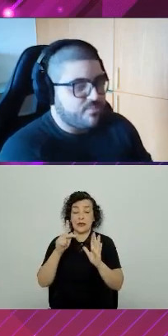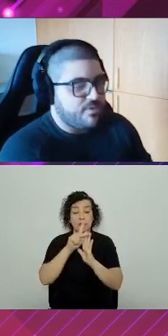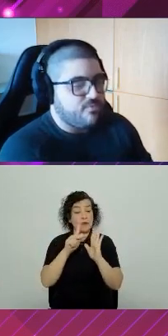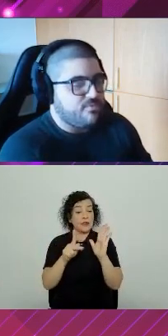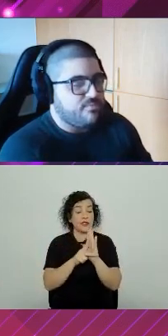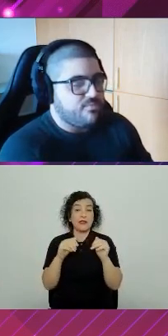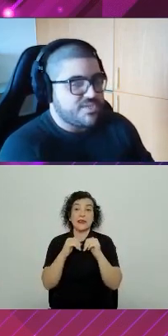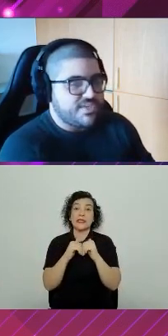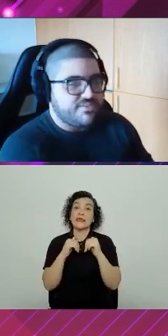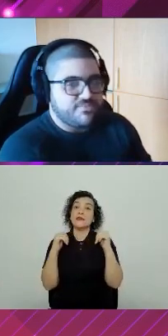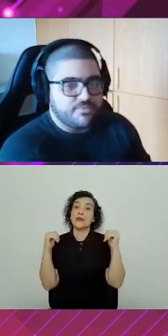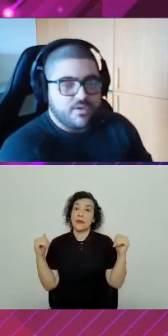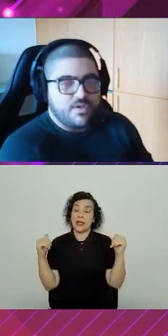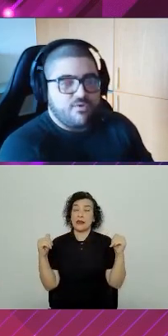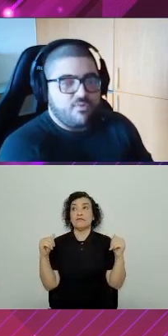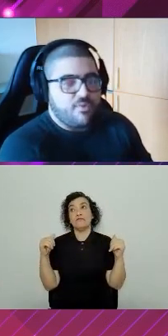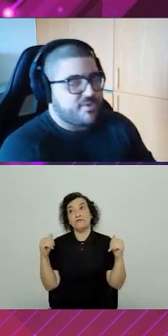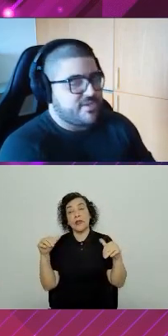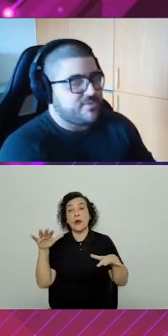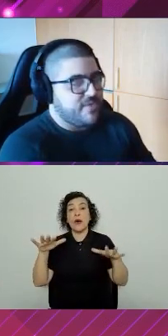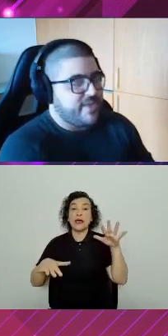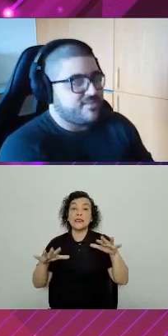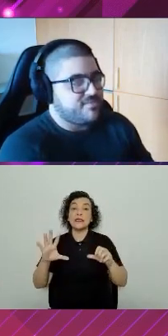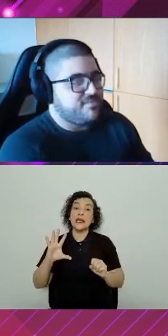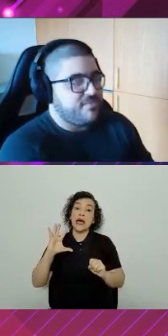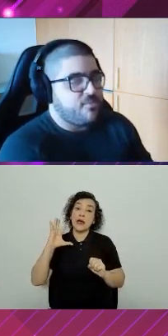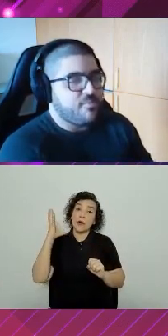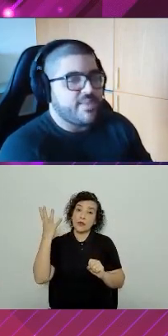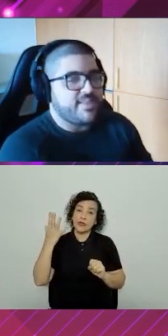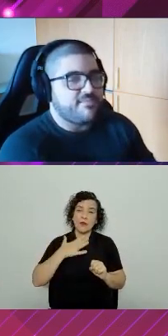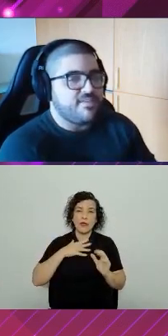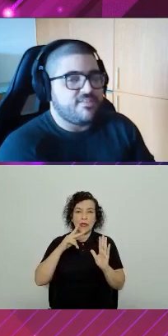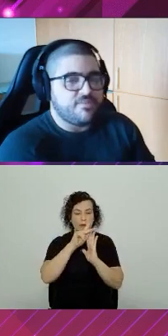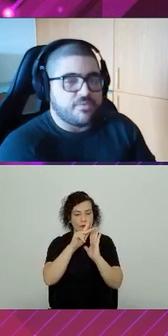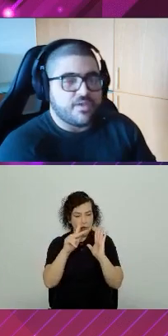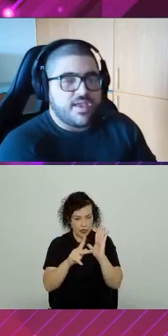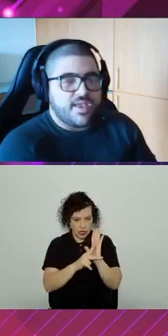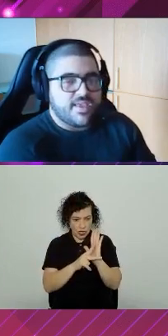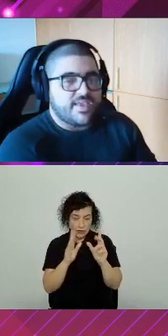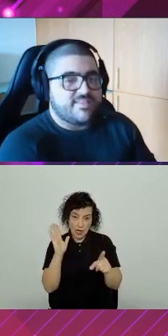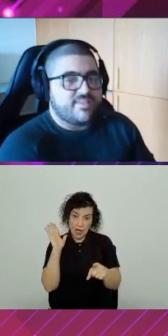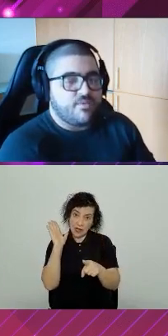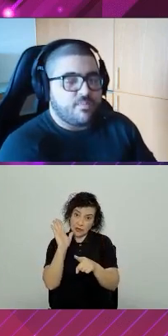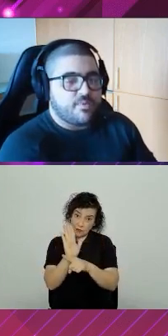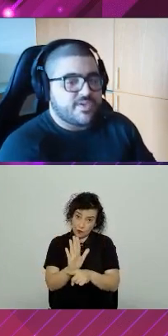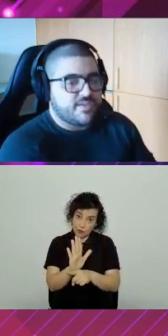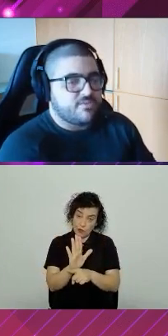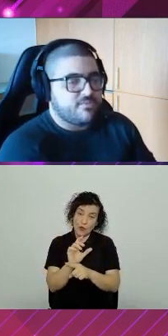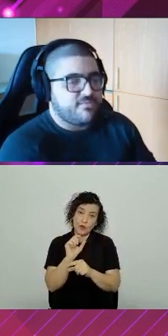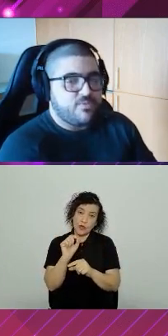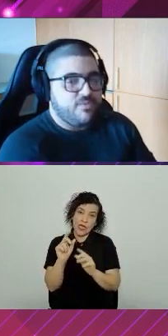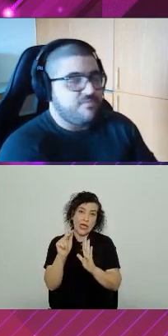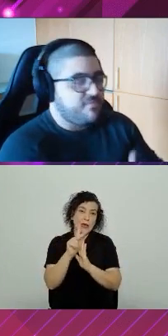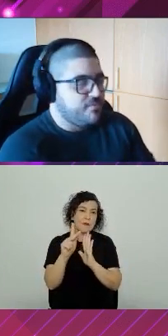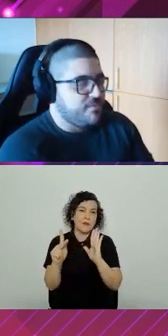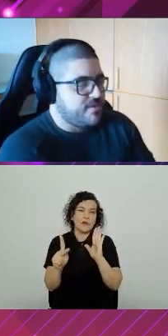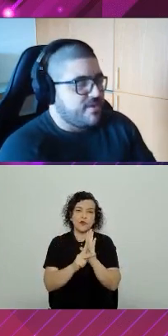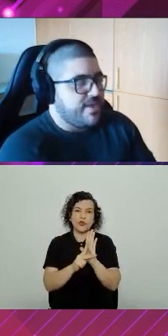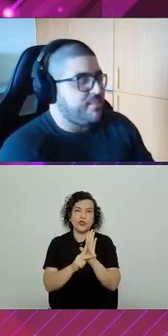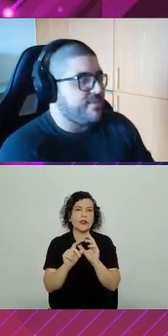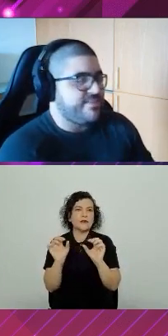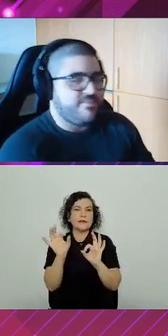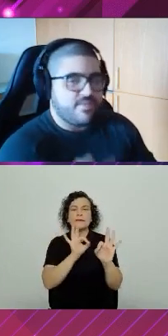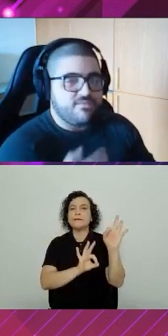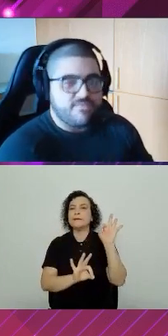Então, se por algum motivo o meu projeto headers eu tiver algum benefício em ele ser um projeto feito em view,